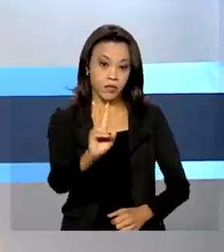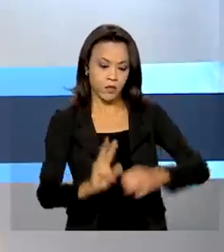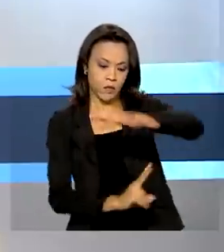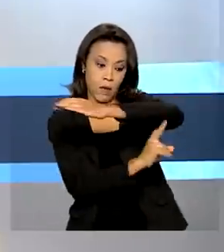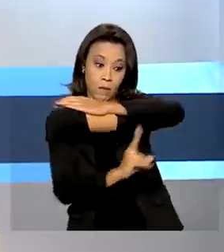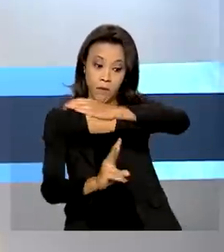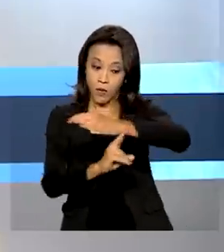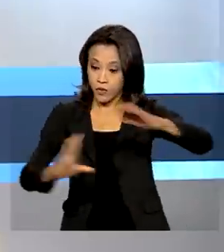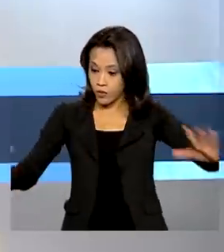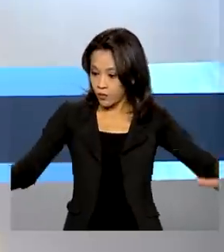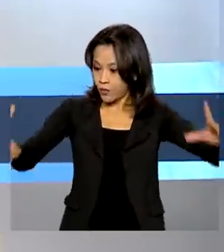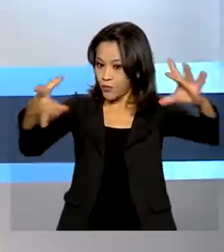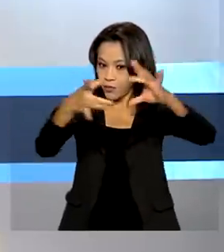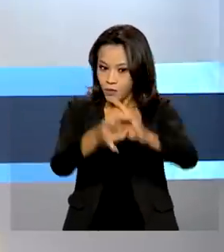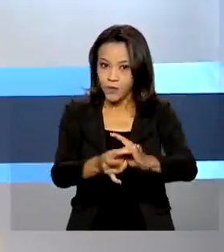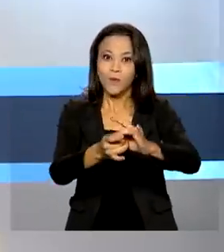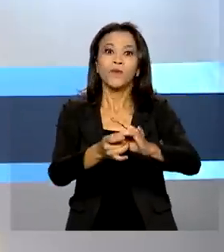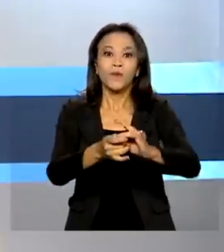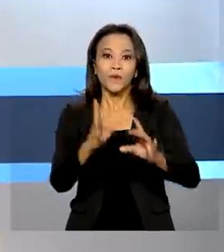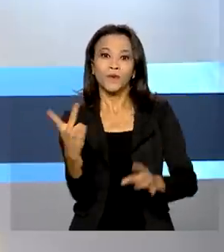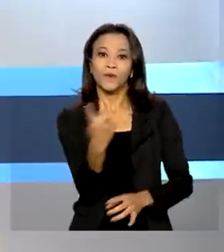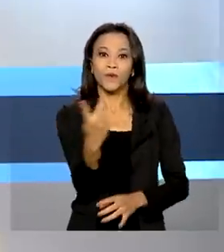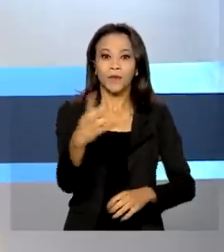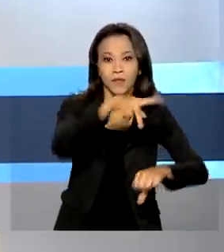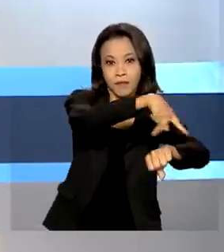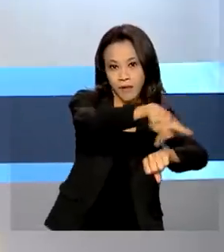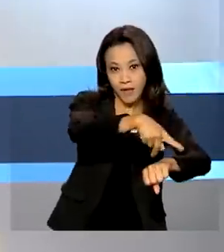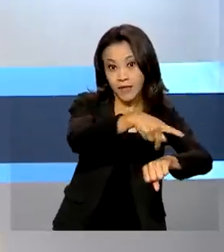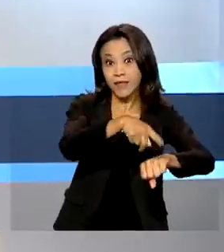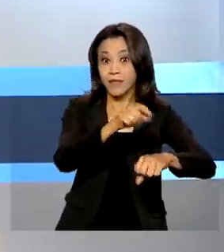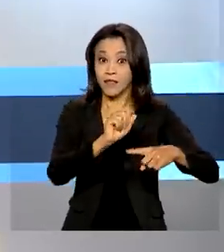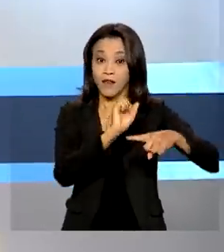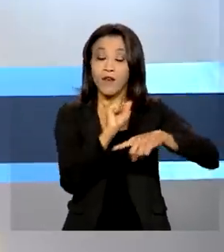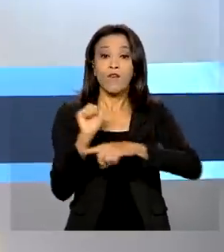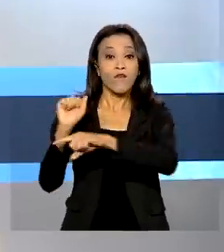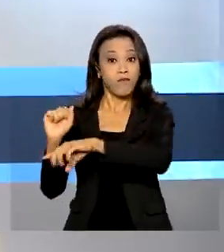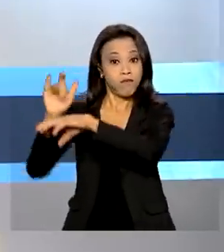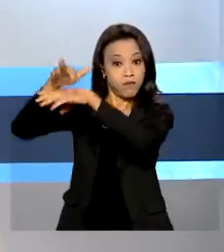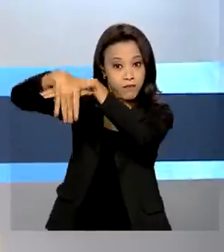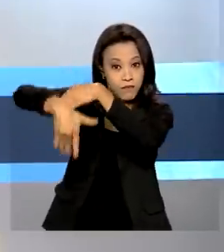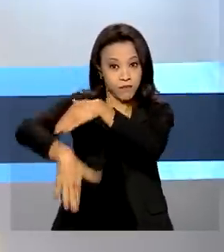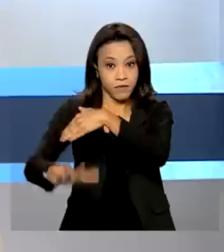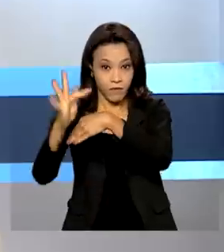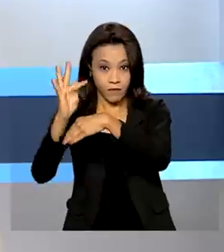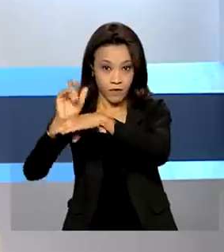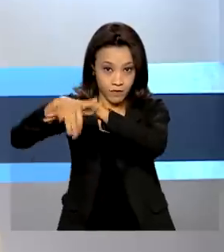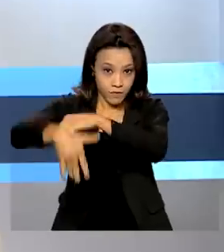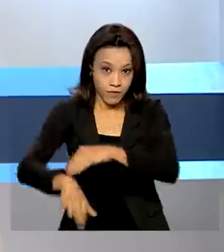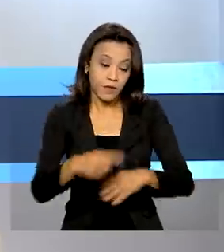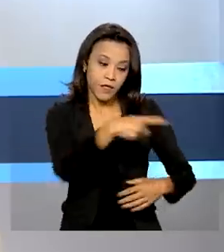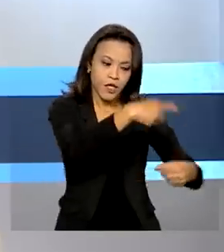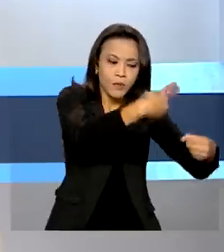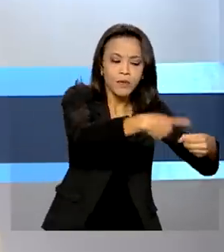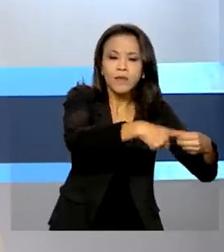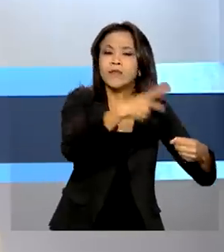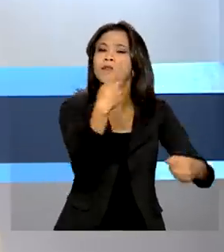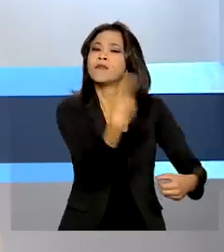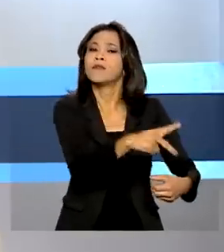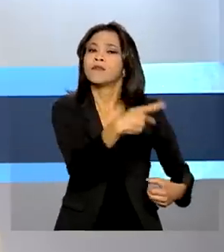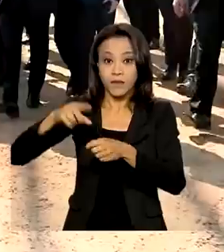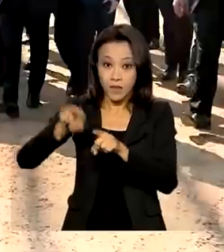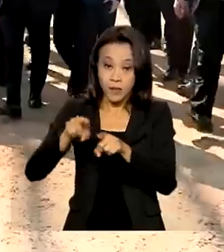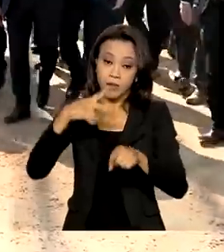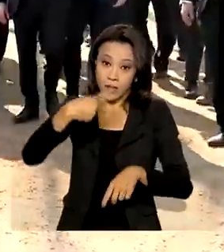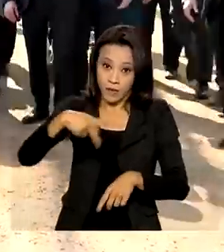Integração, que vai unir os dois países entre Foz do Iguaçu e o município de Presidente Franco, no lado paraguaio.